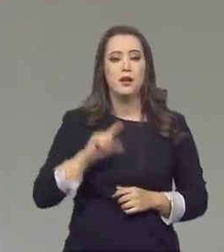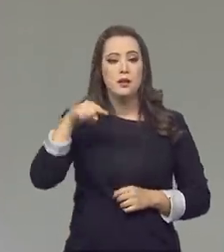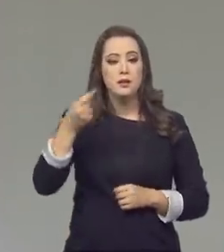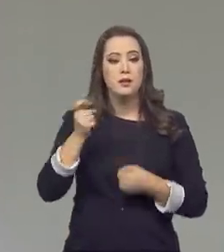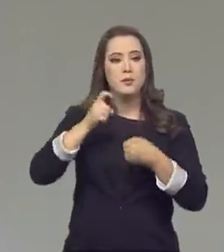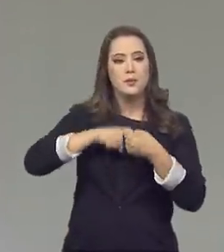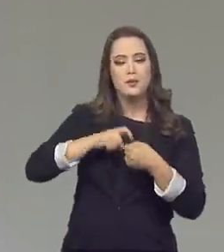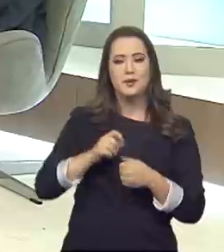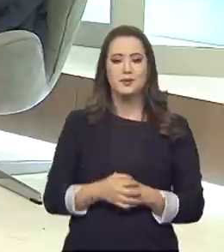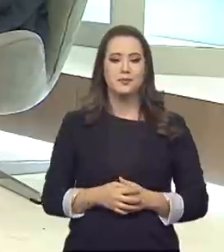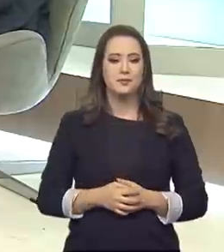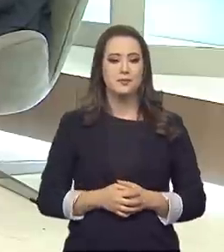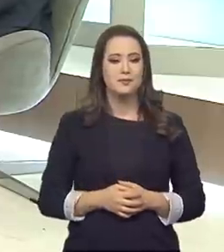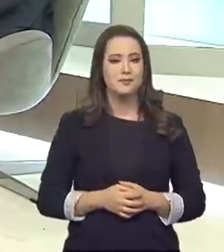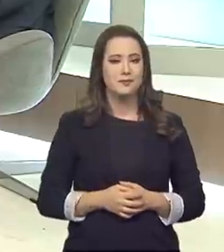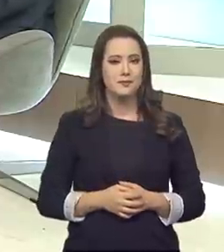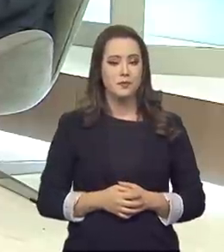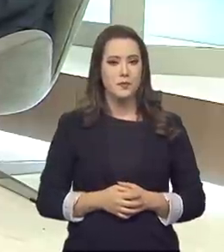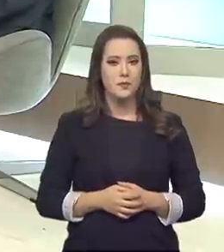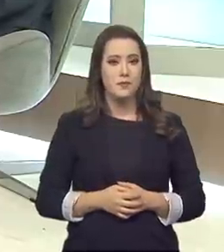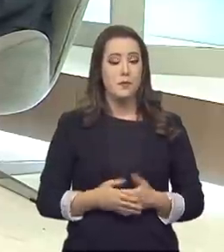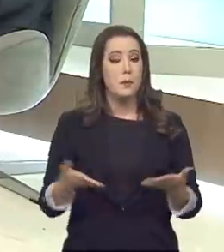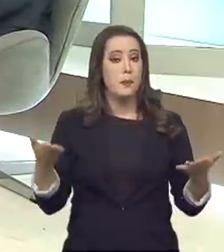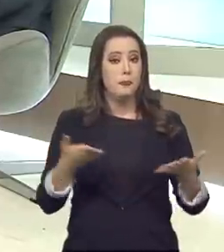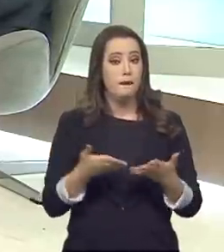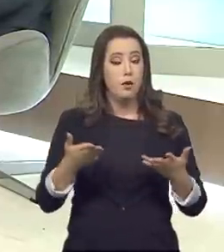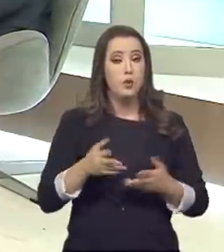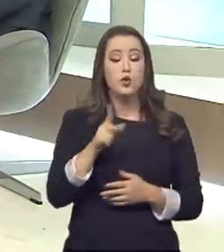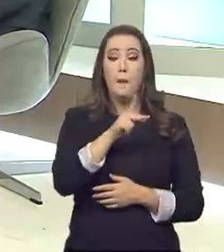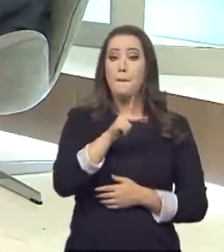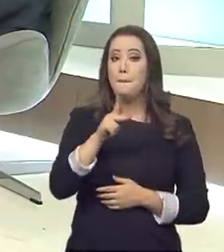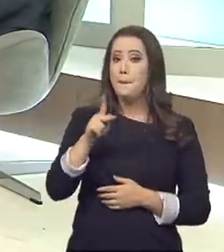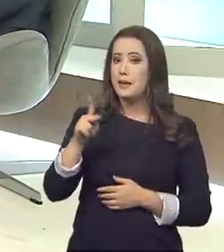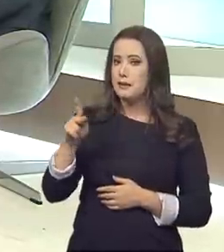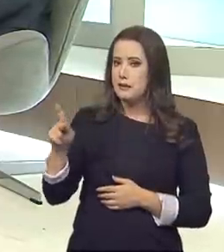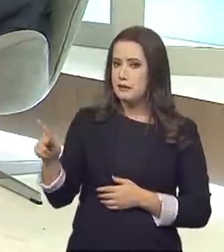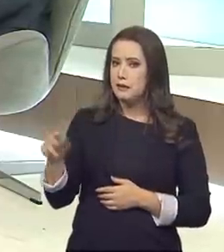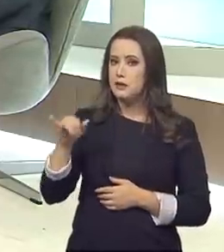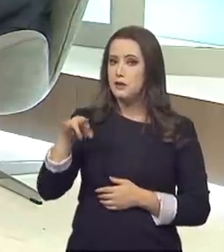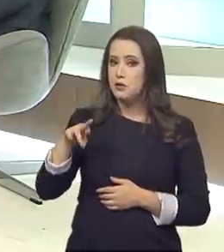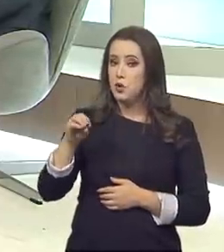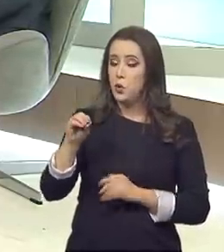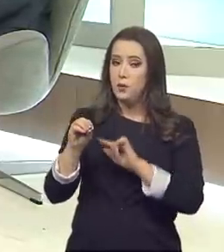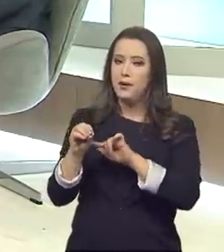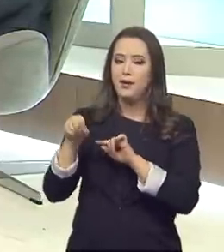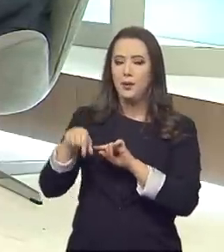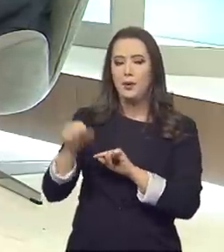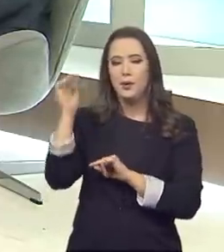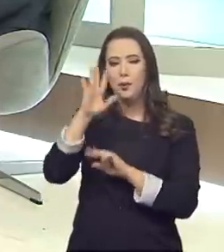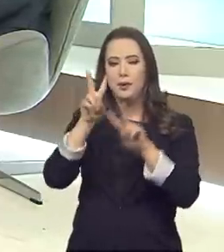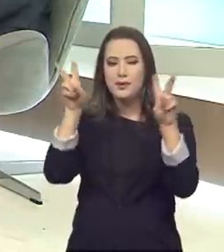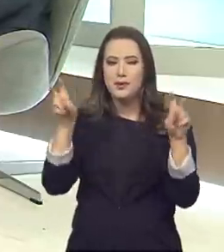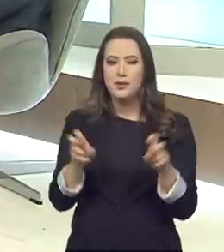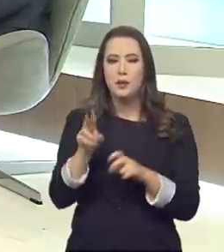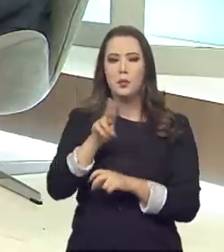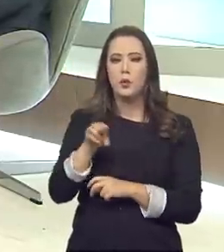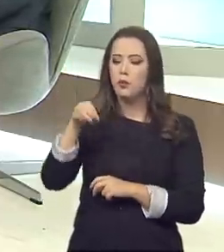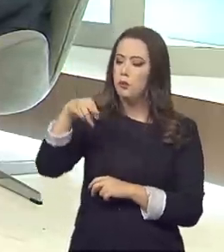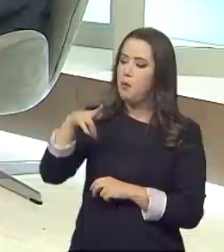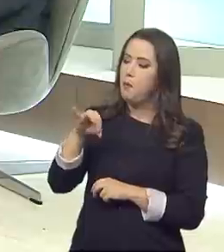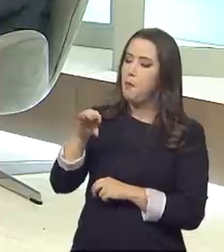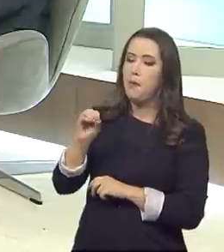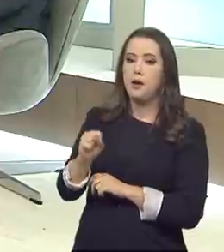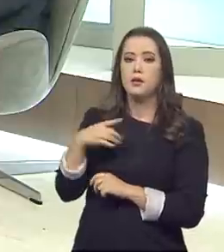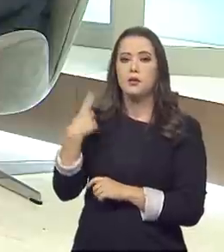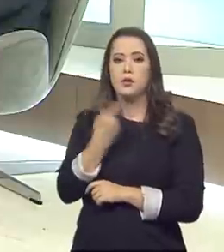Daqui a pouquinho voltamos. Hoje eu estou com o presidente do Inmetro, aqui no Brasil em pauta, Marcos Heleno Gerson.